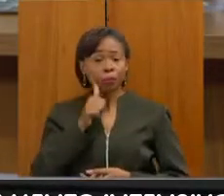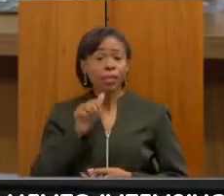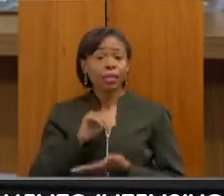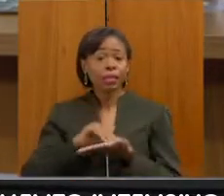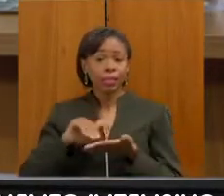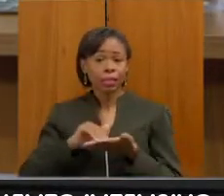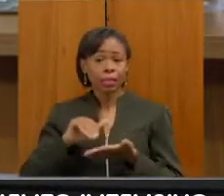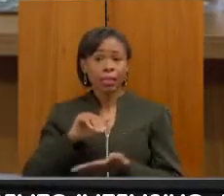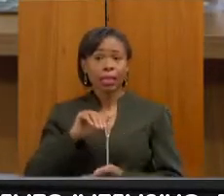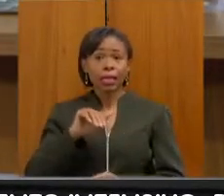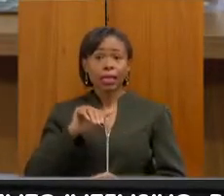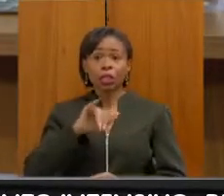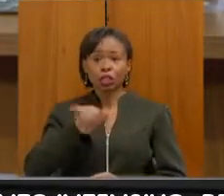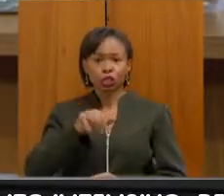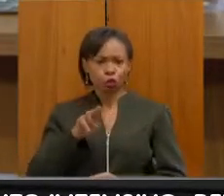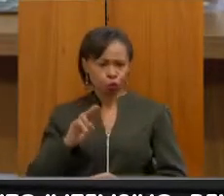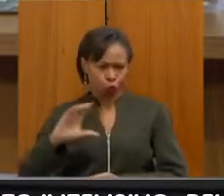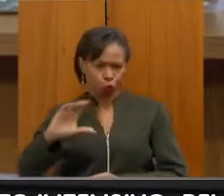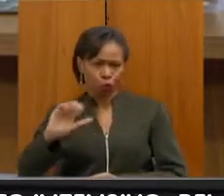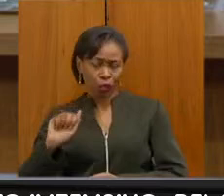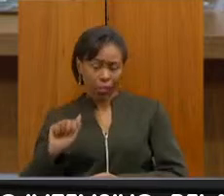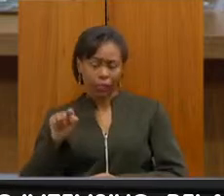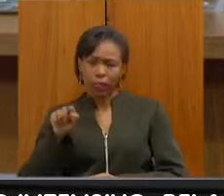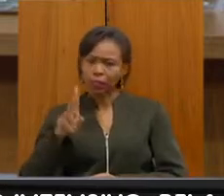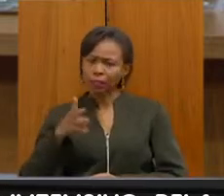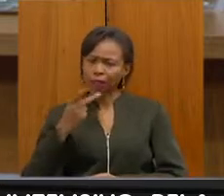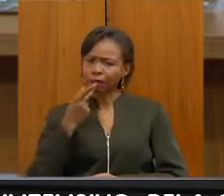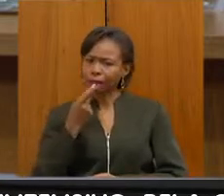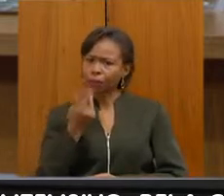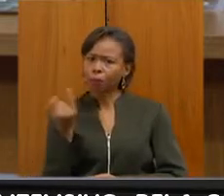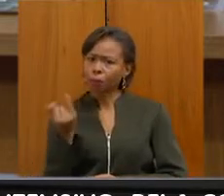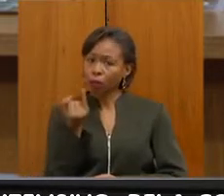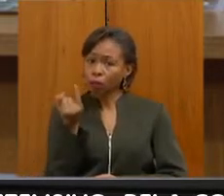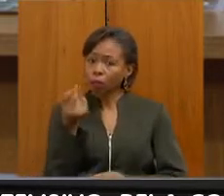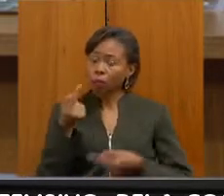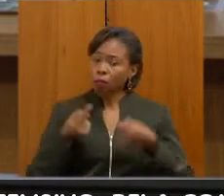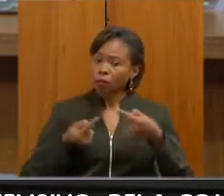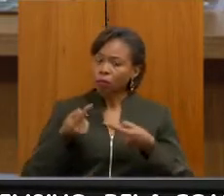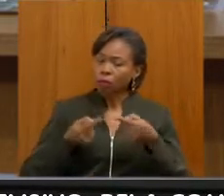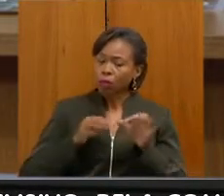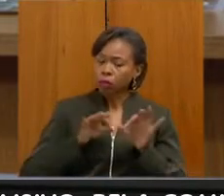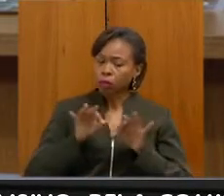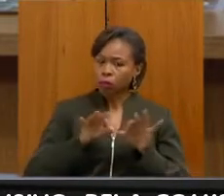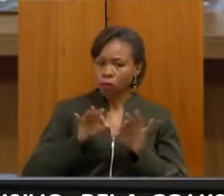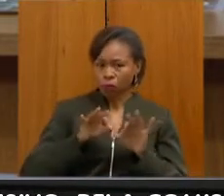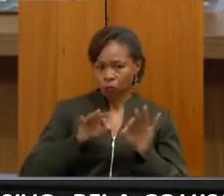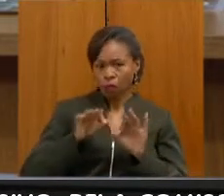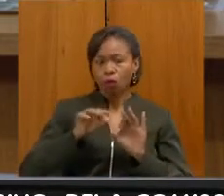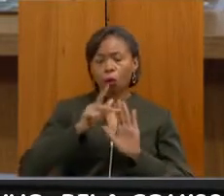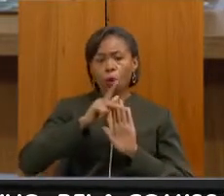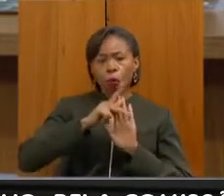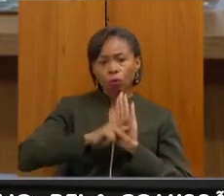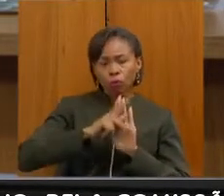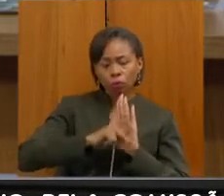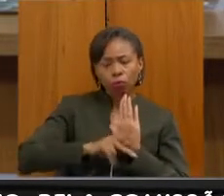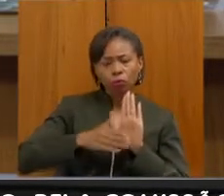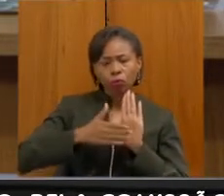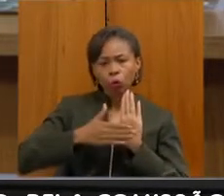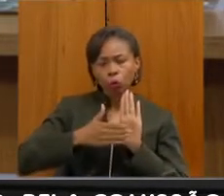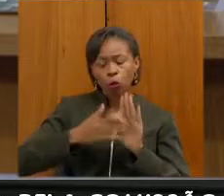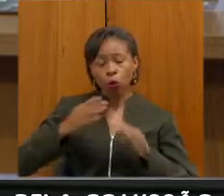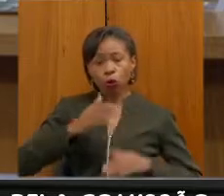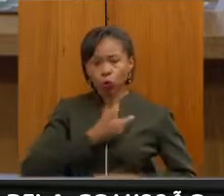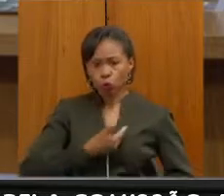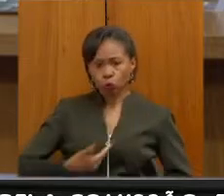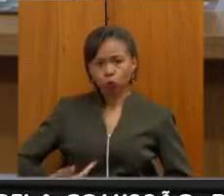sempre diz que essa é uma oportunidade de a gente apresentar, discutir e mesmo formular políticas públicas. E, para a CEDESI, isso é fundamental.